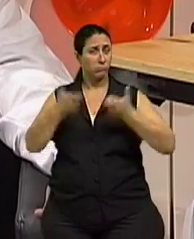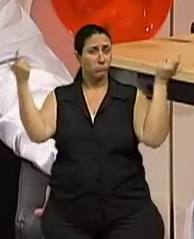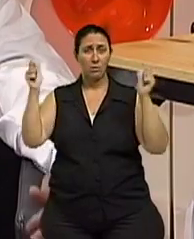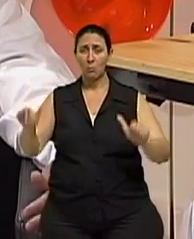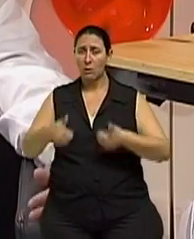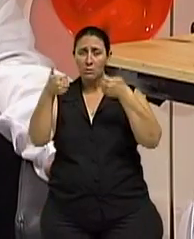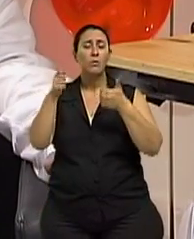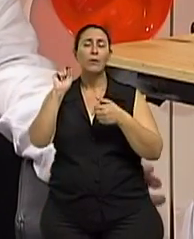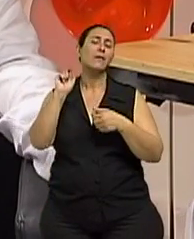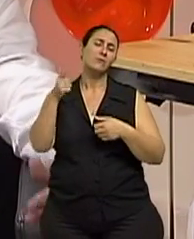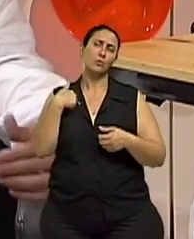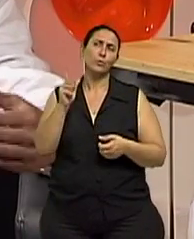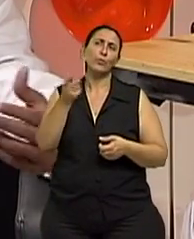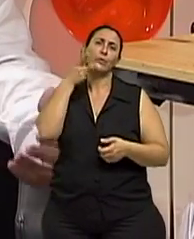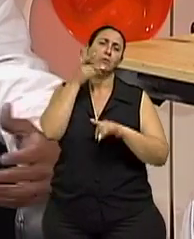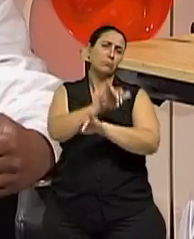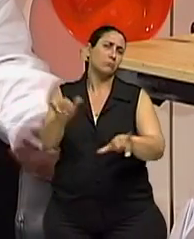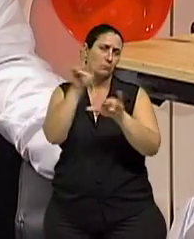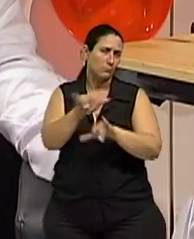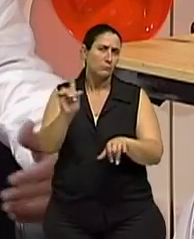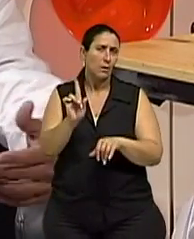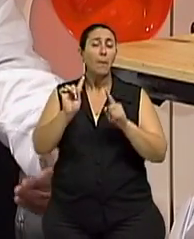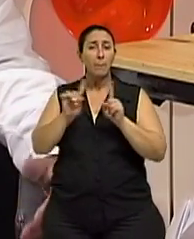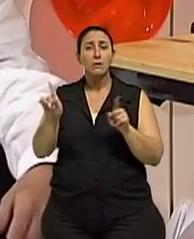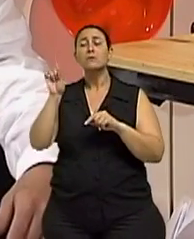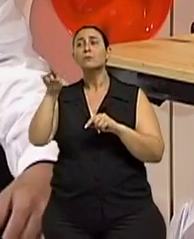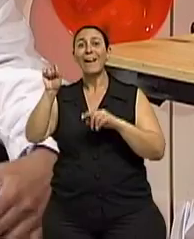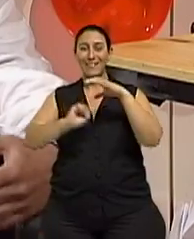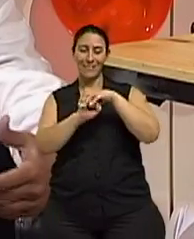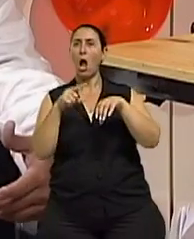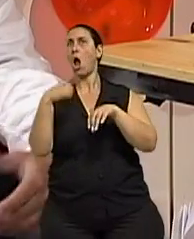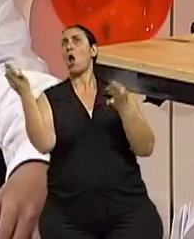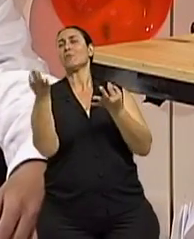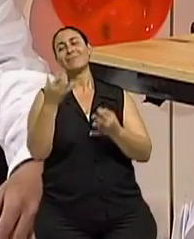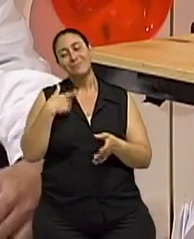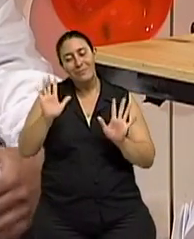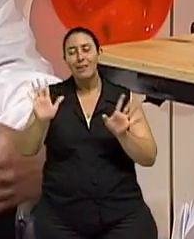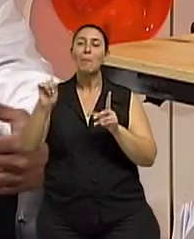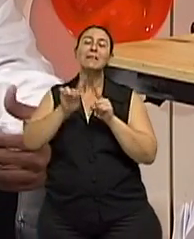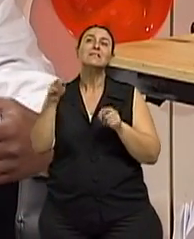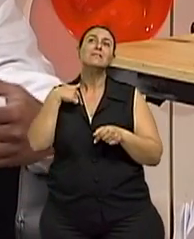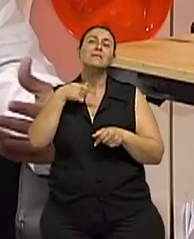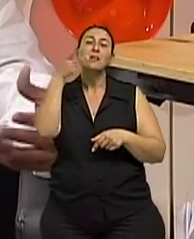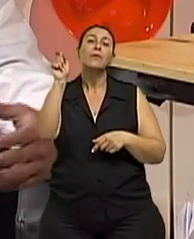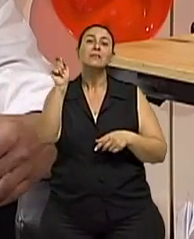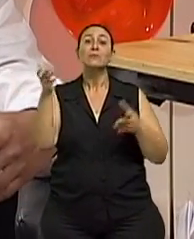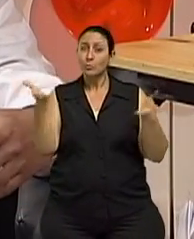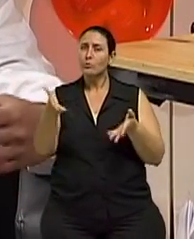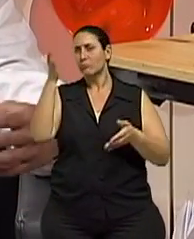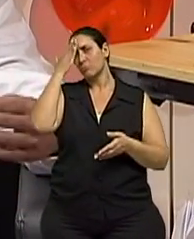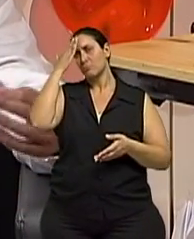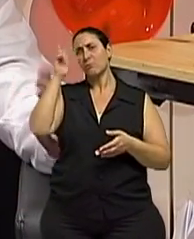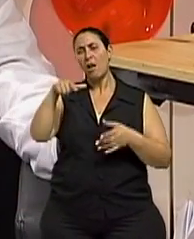muito grande. Eu não vou fazer propaganda de que a prótese é uma coisa ótima. Mas a prótese de quadril, ela é hoje conhecida